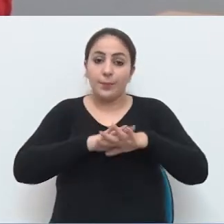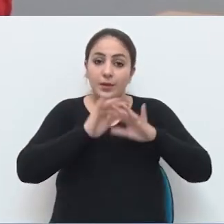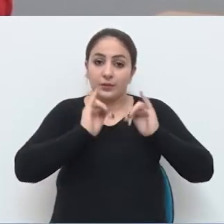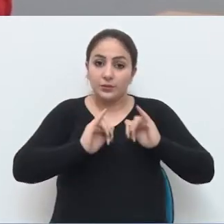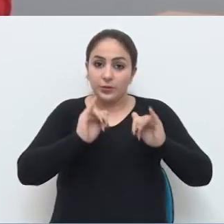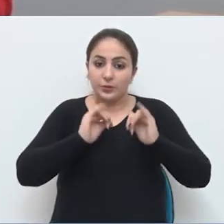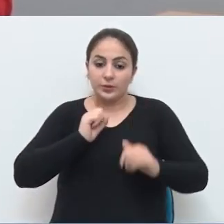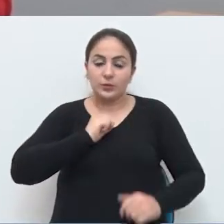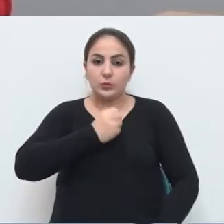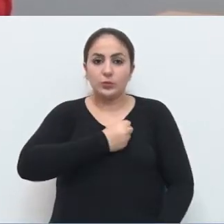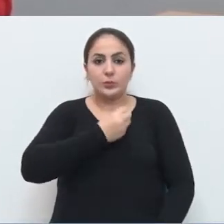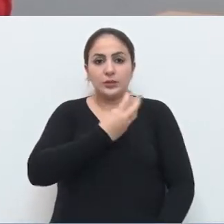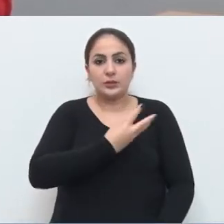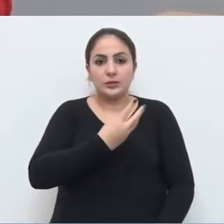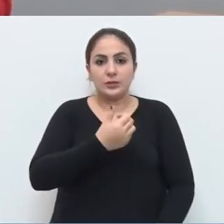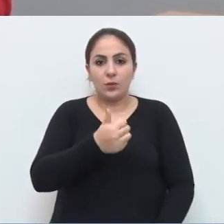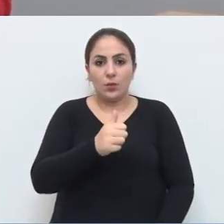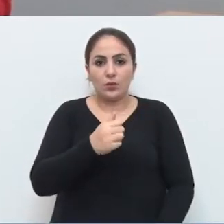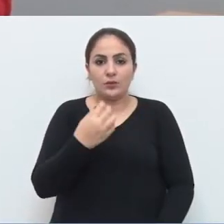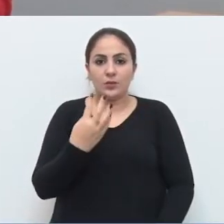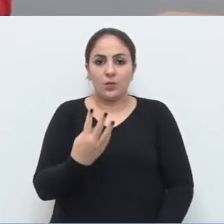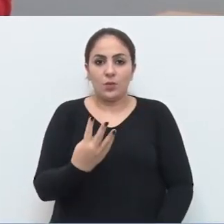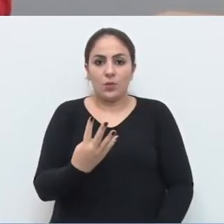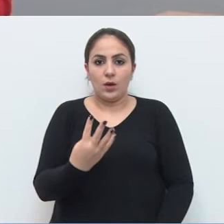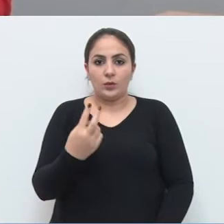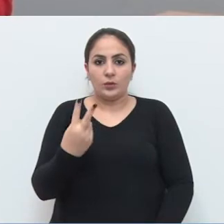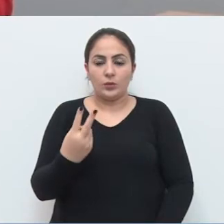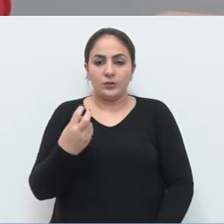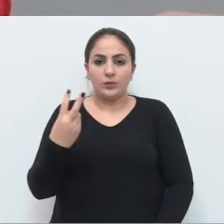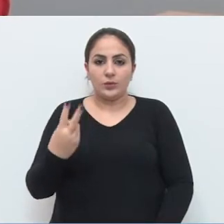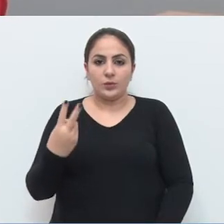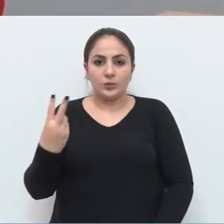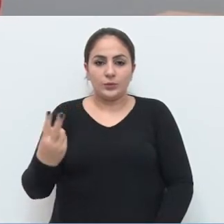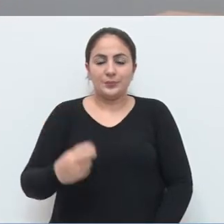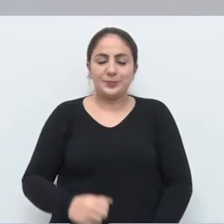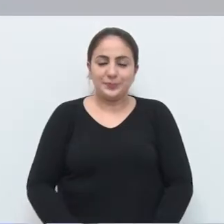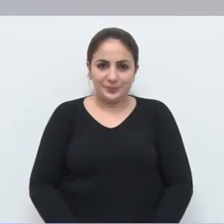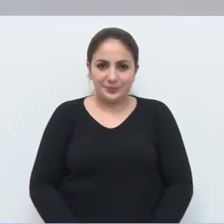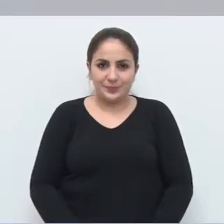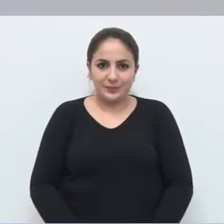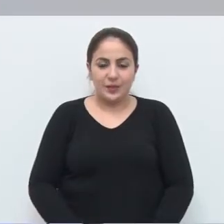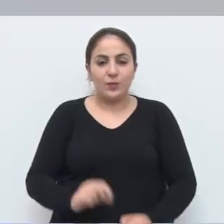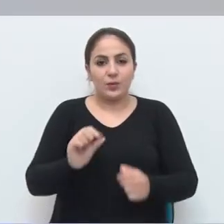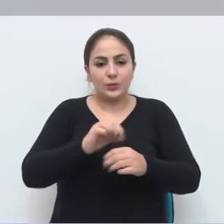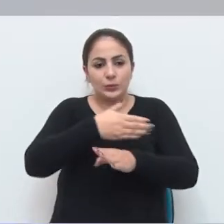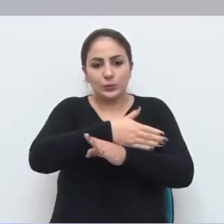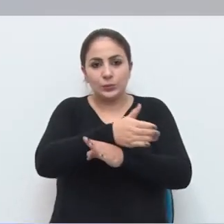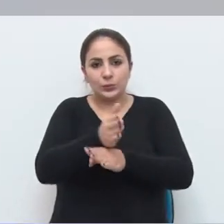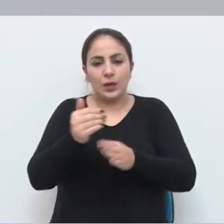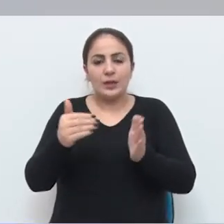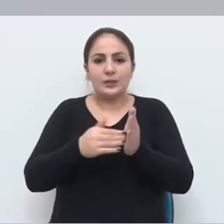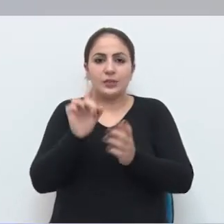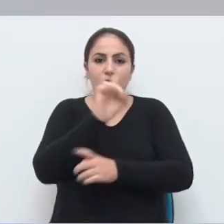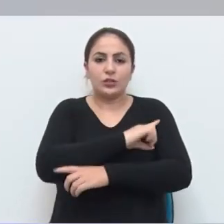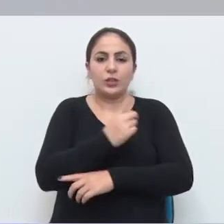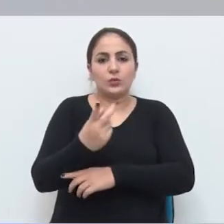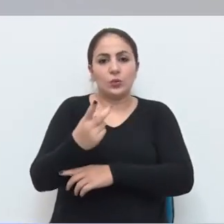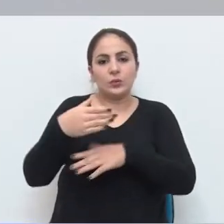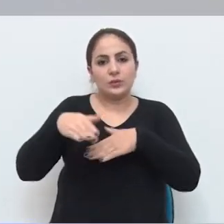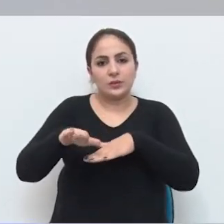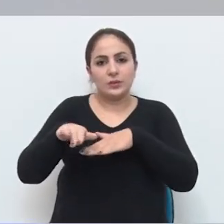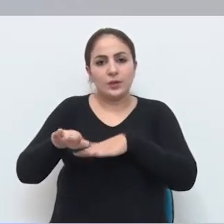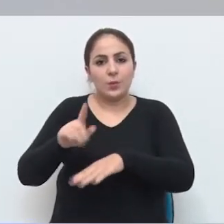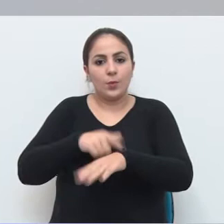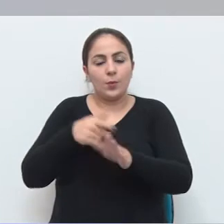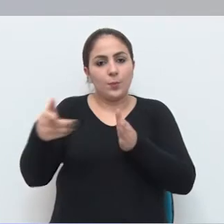Informações pelo telefone 3311-4222. Foi prorrogado até o dia 12 de